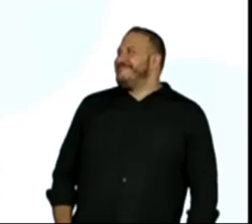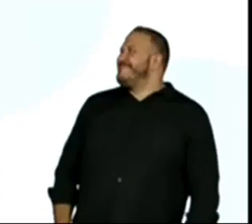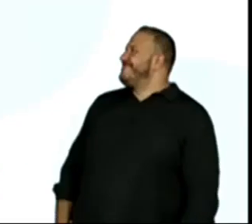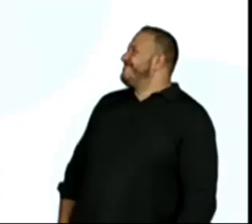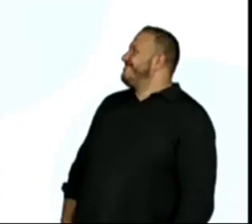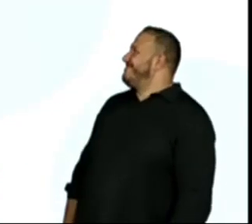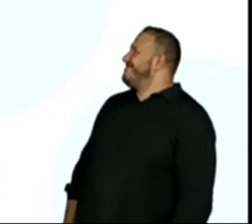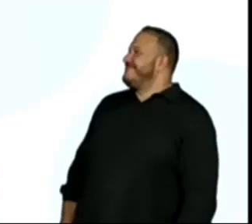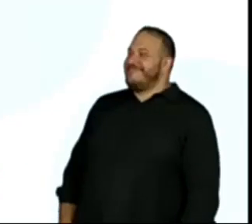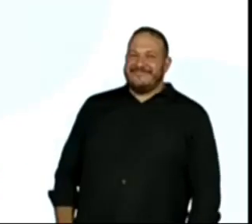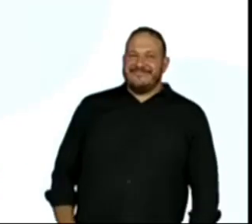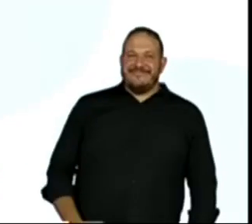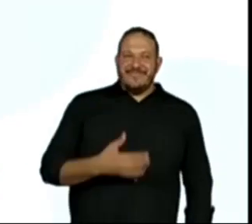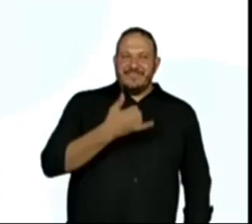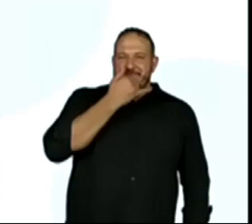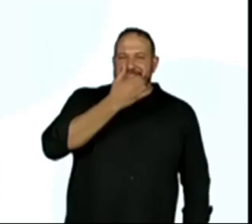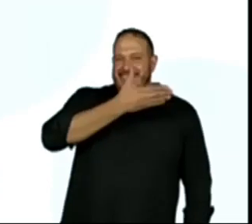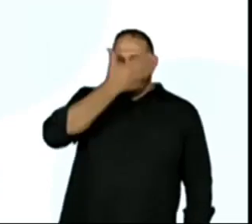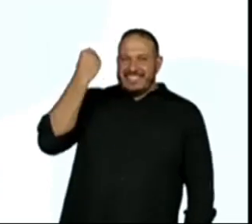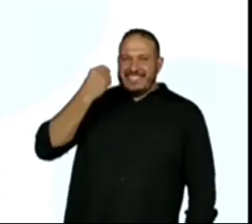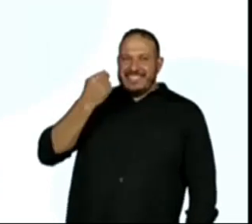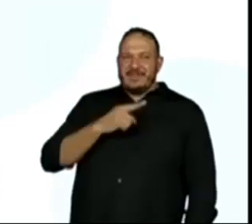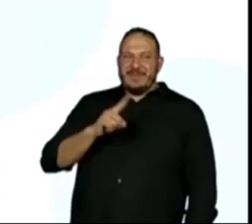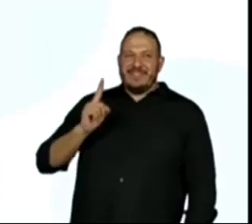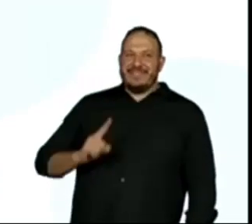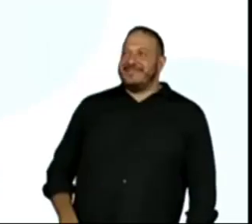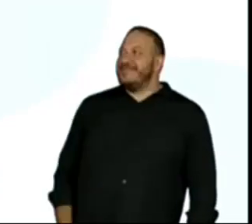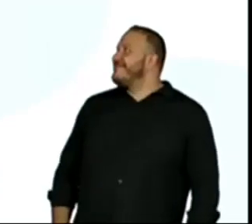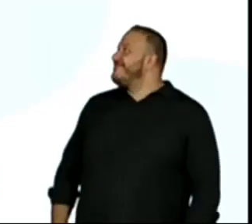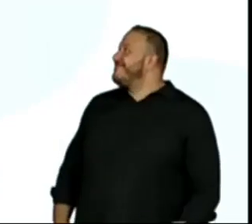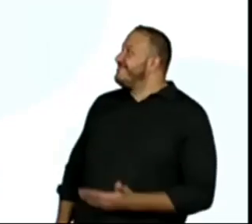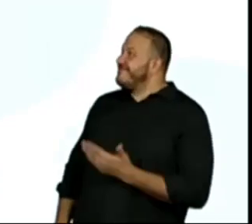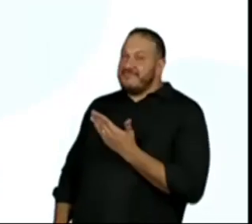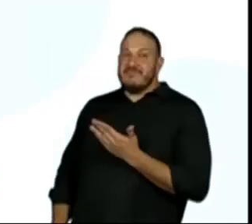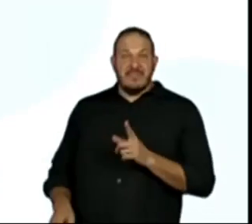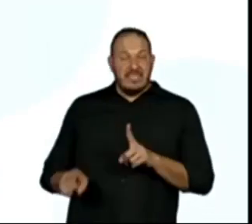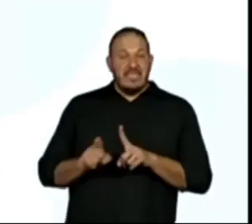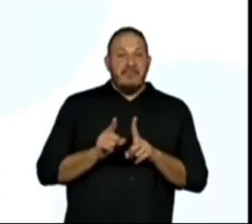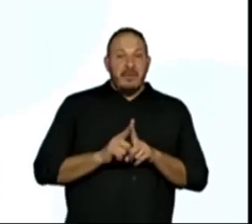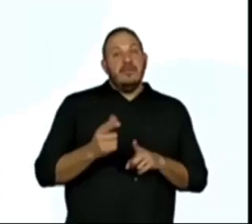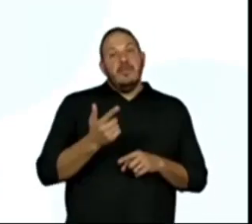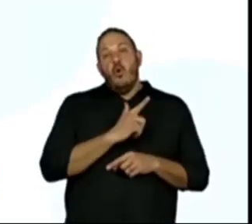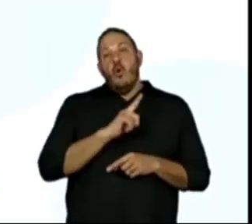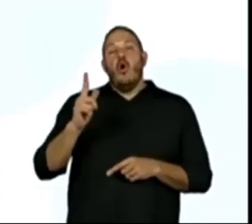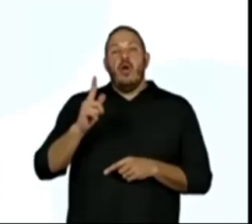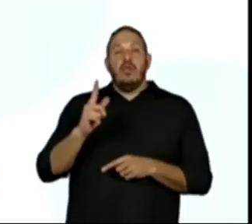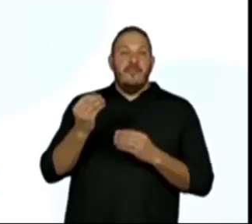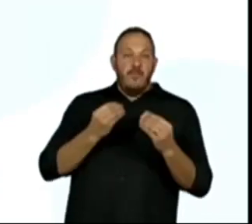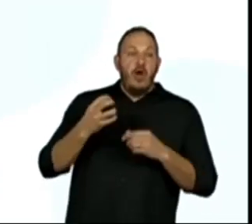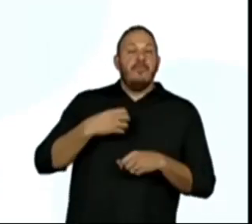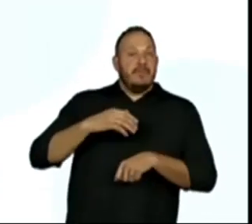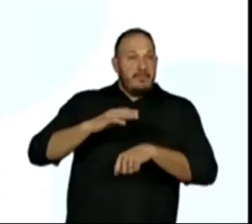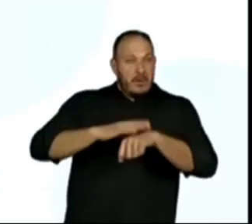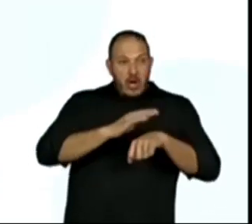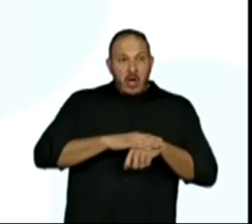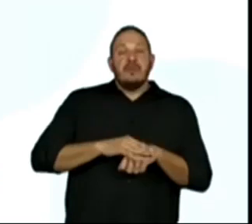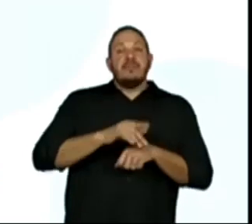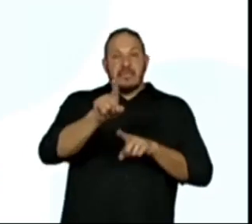Esqueci que era a última página. Desculpa. E também nós temos um outro recurso que vocês podem fazer